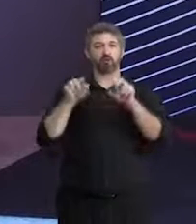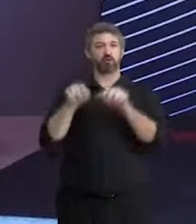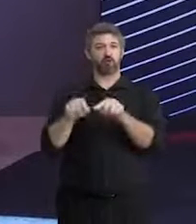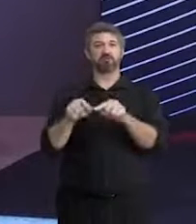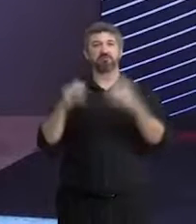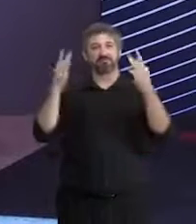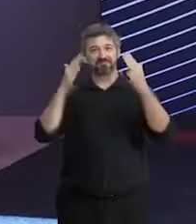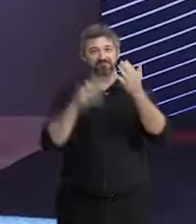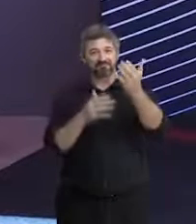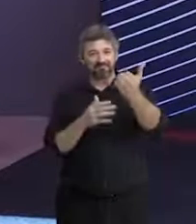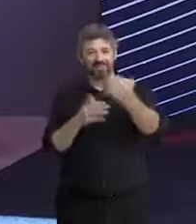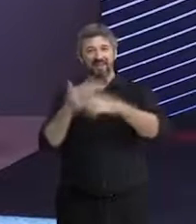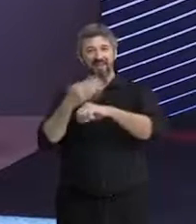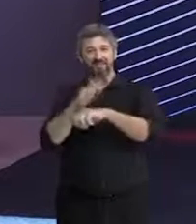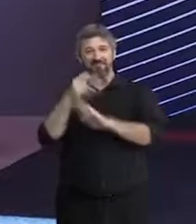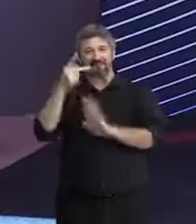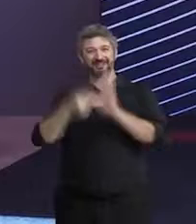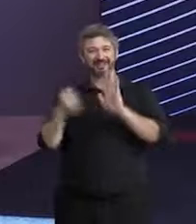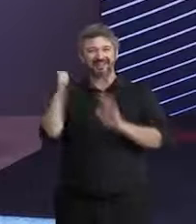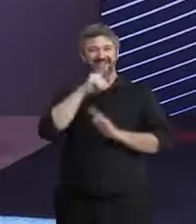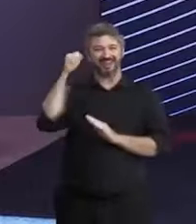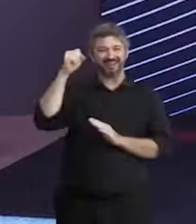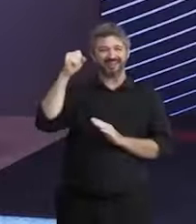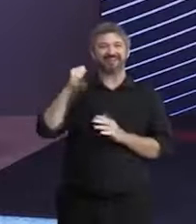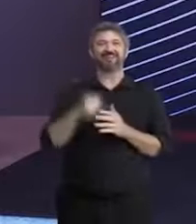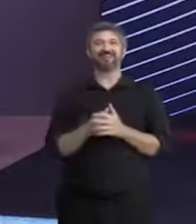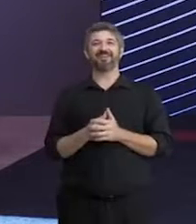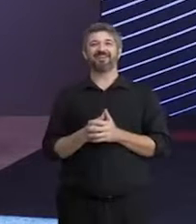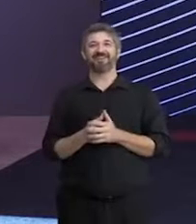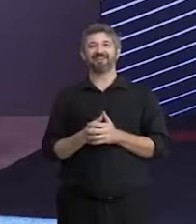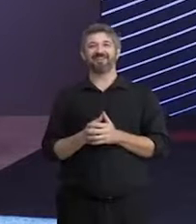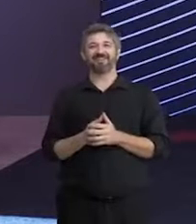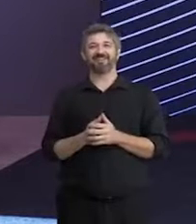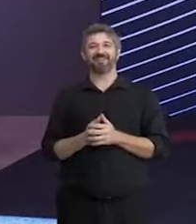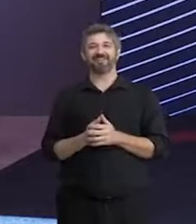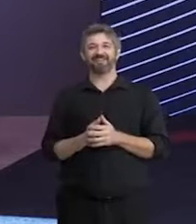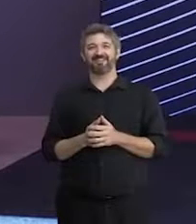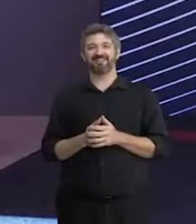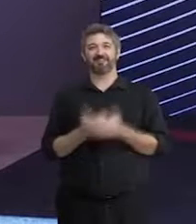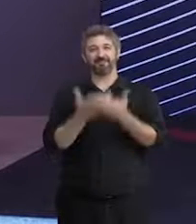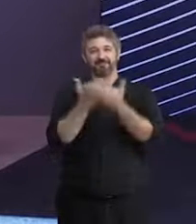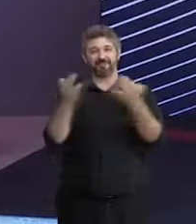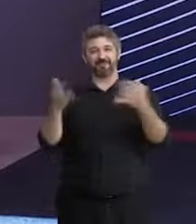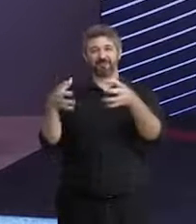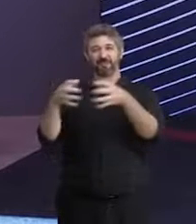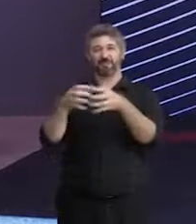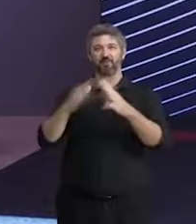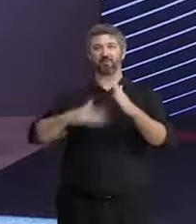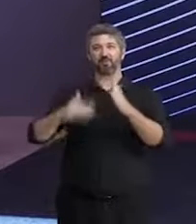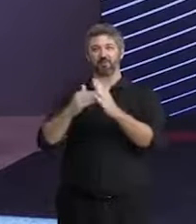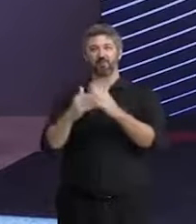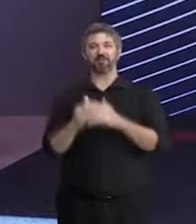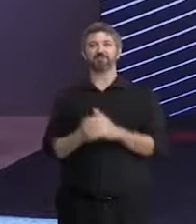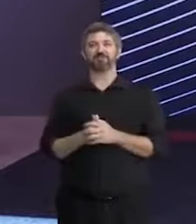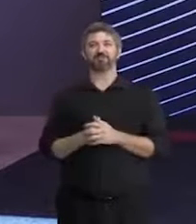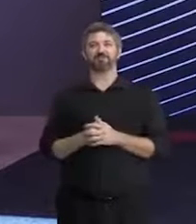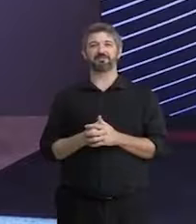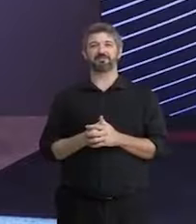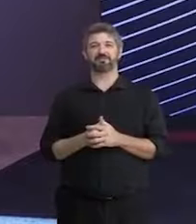questão. E meus parabéns à prática vencedora. Parabéns para vocês todas pela iniciativa.